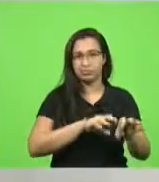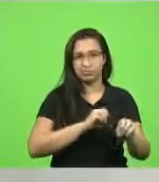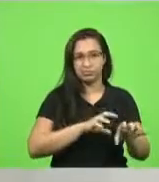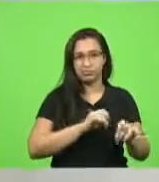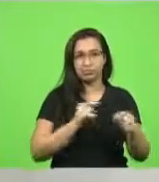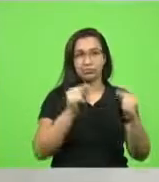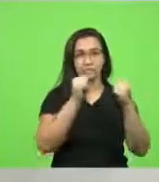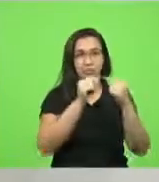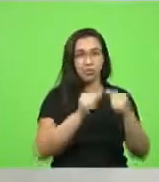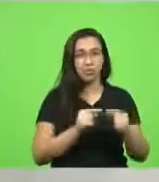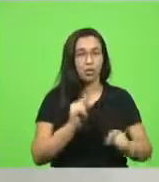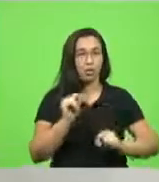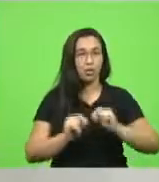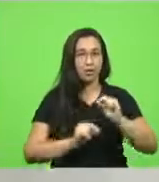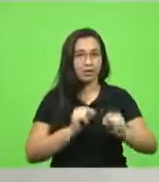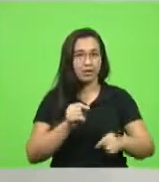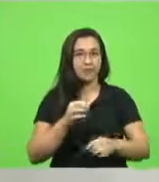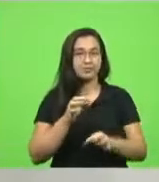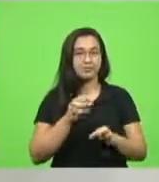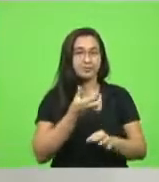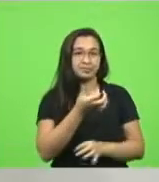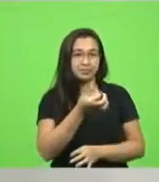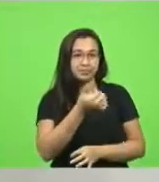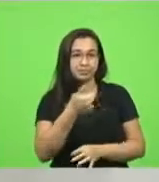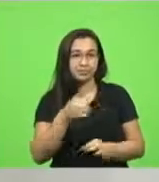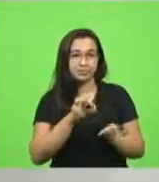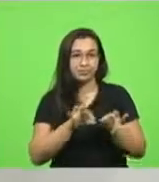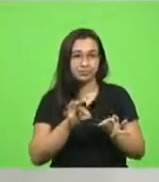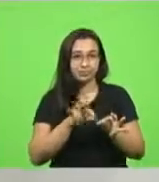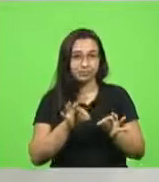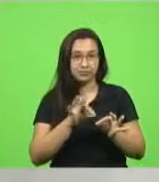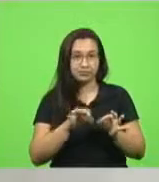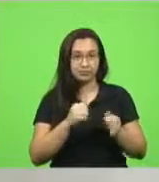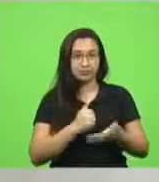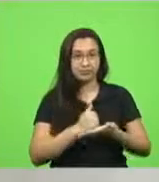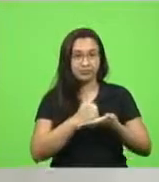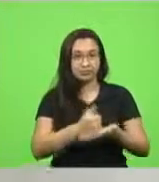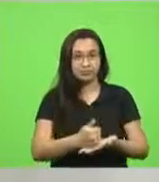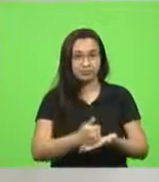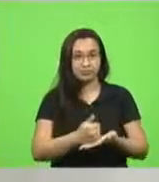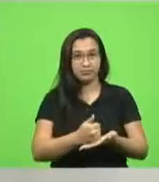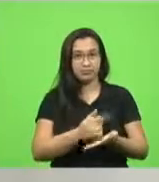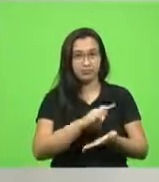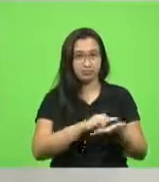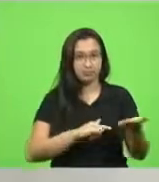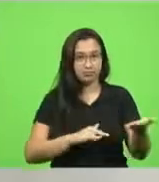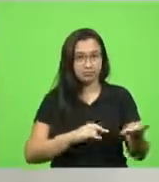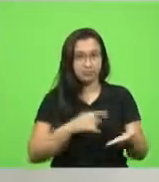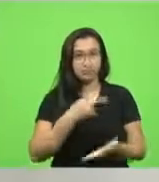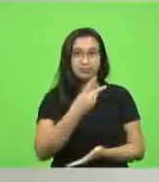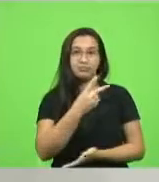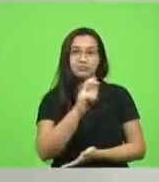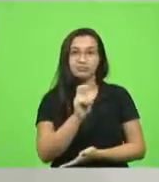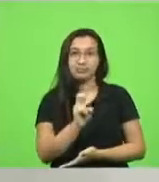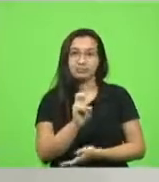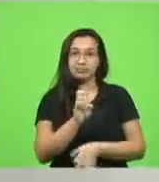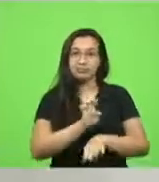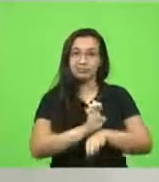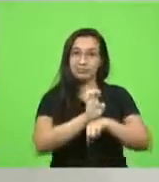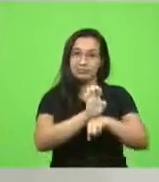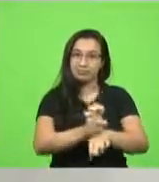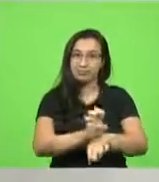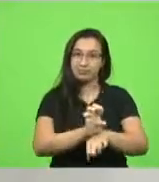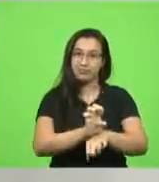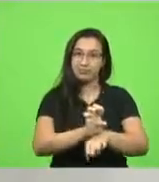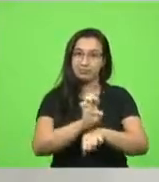61 entidades apoiando um documento e 25 estados apoiando este